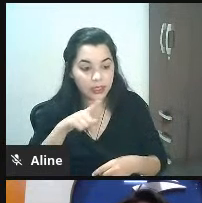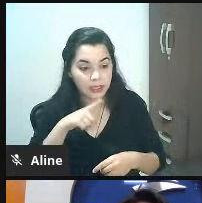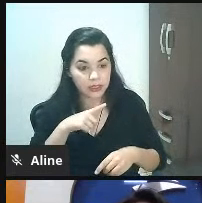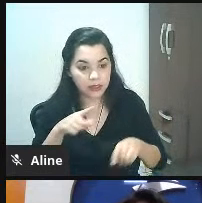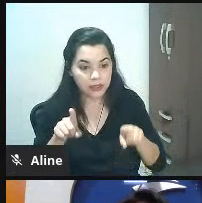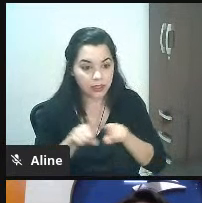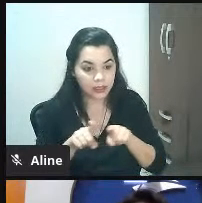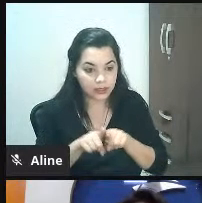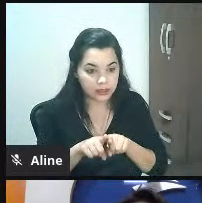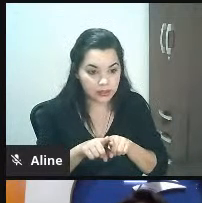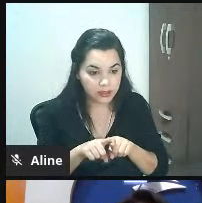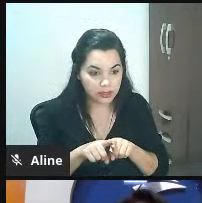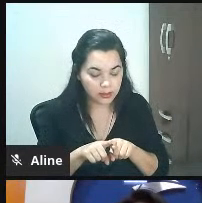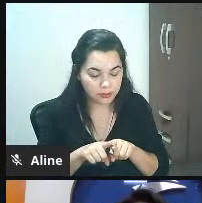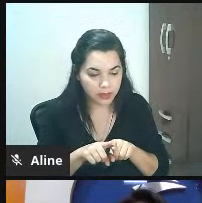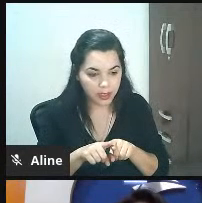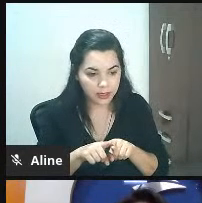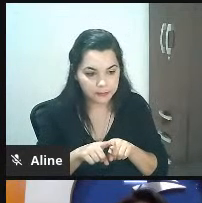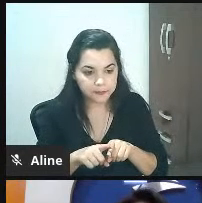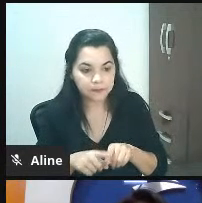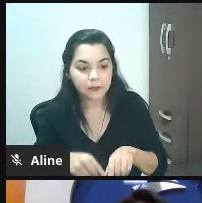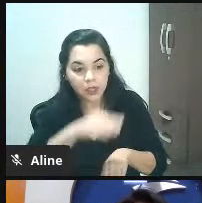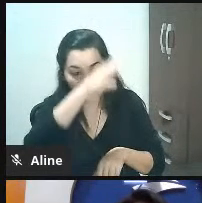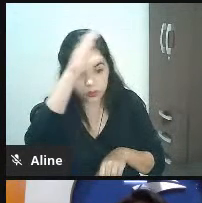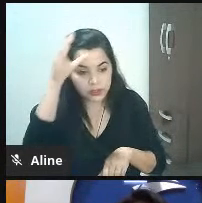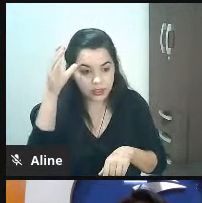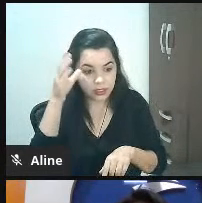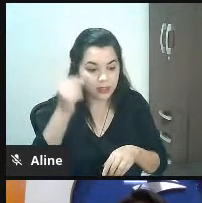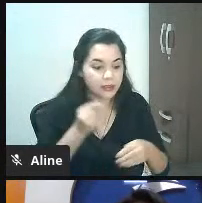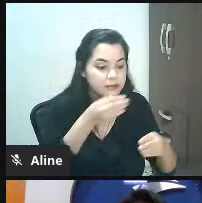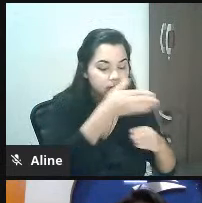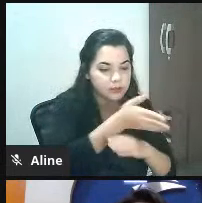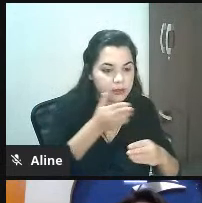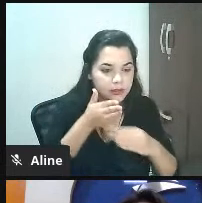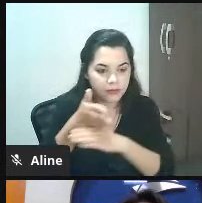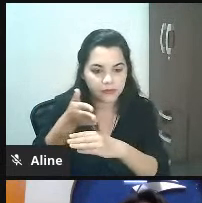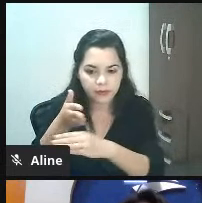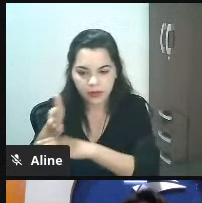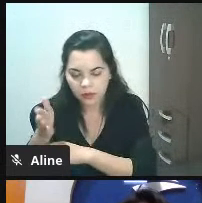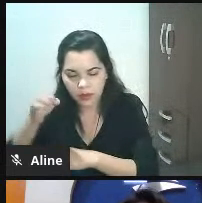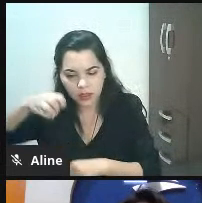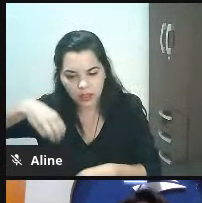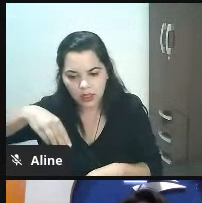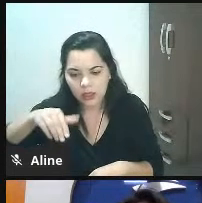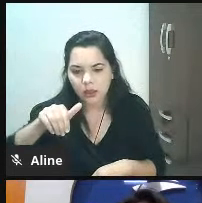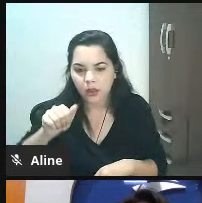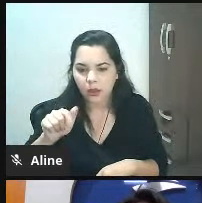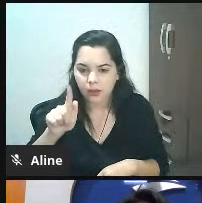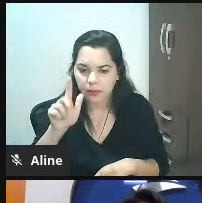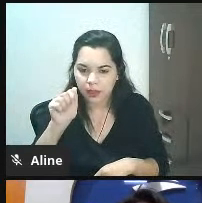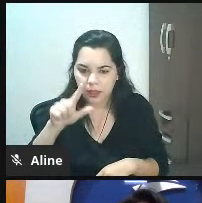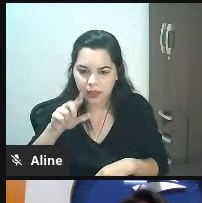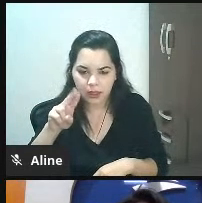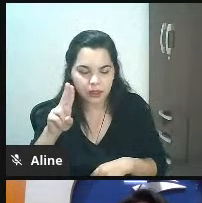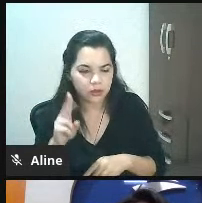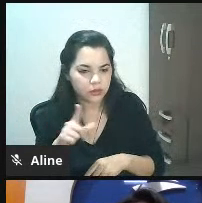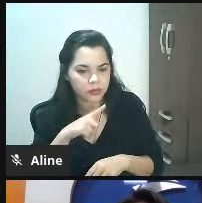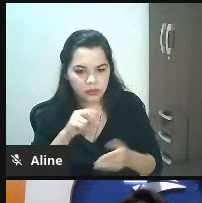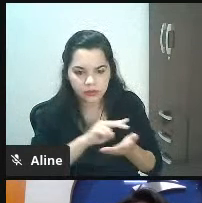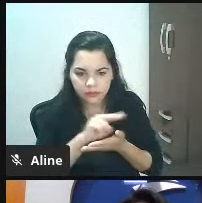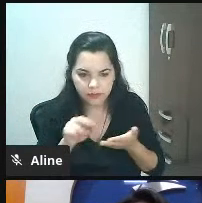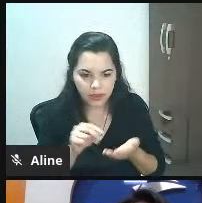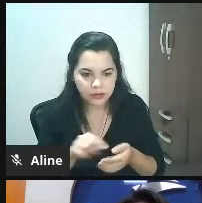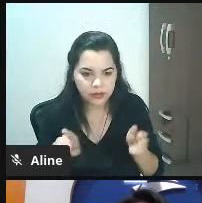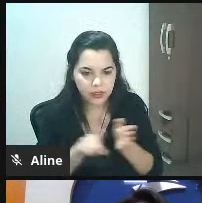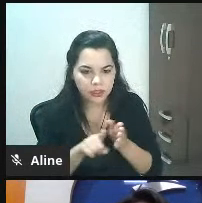shoptime estou dando um exemplo de um marketplace tá vendo tem mundo aí fora magaluta um monte de coisa e o Google meu negócio é uma outra